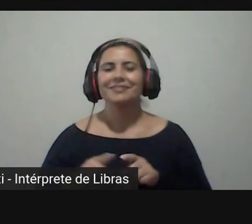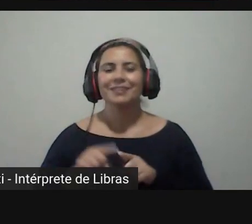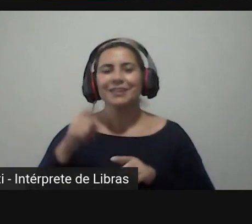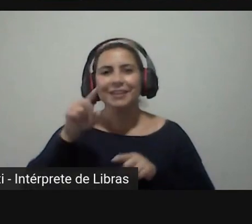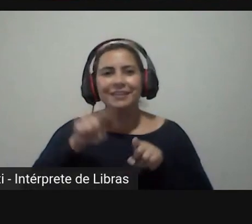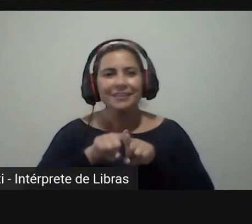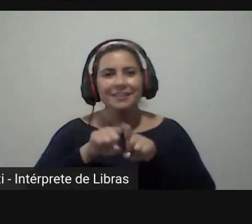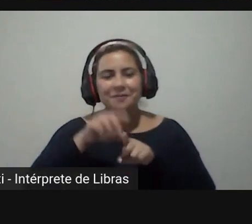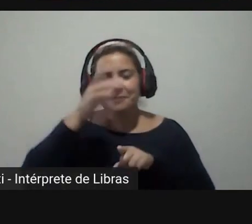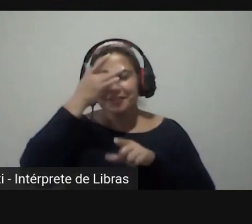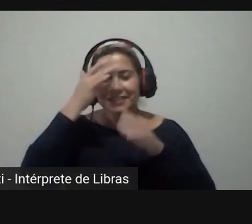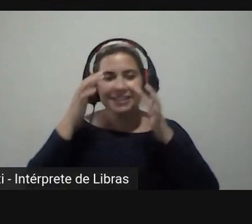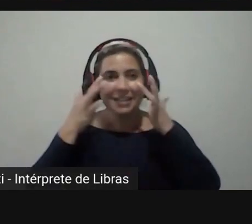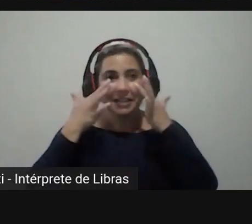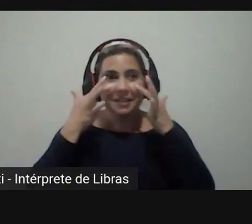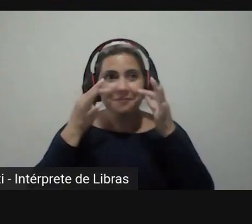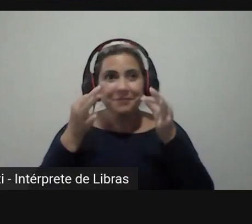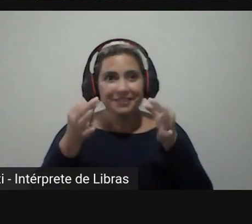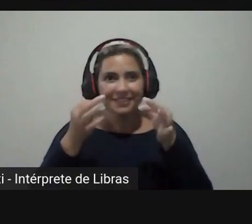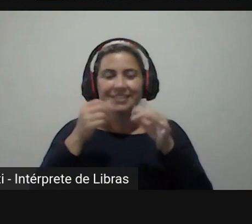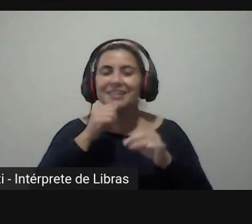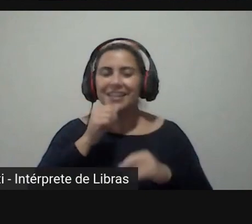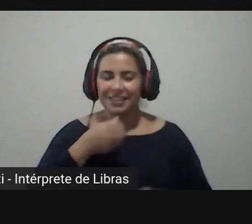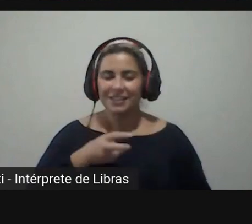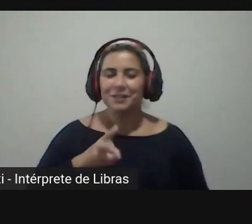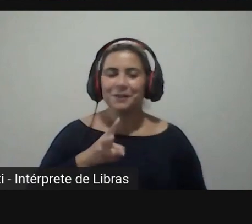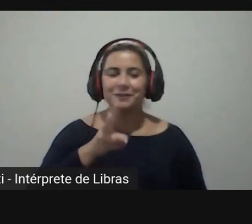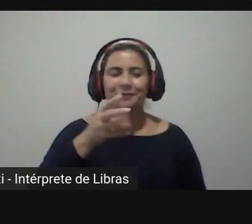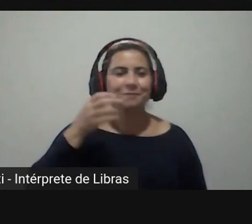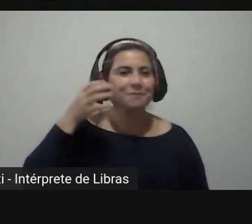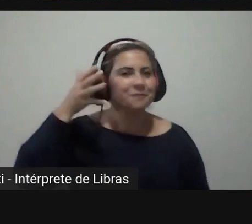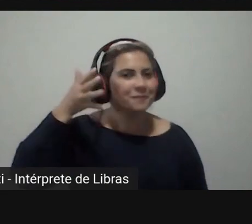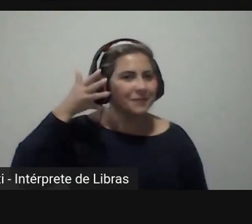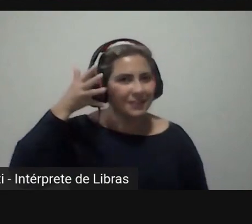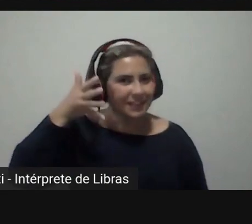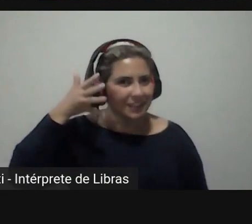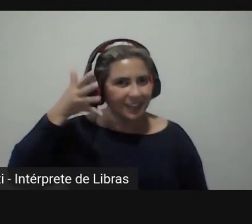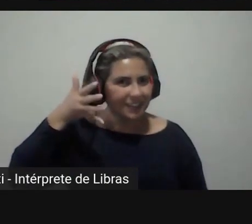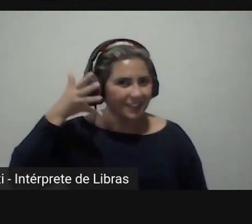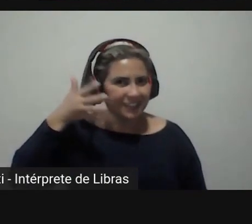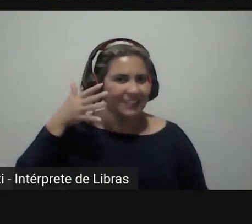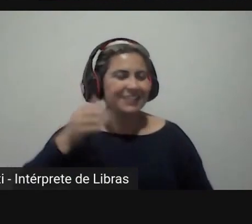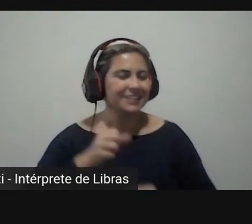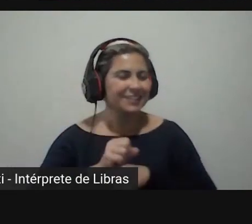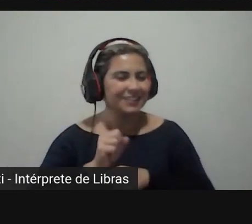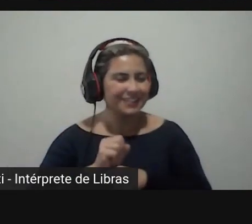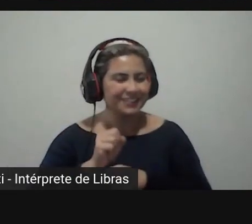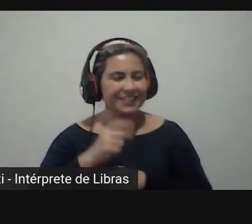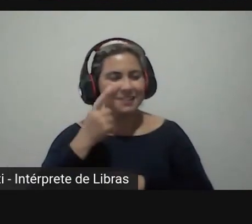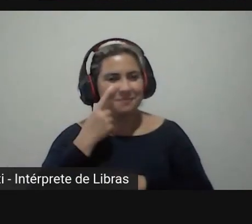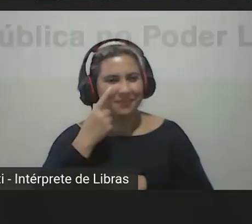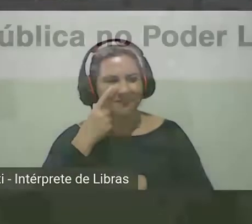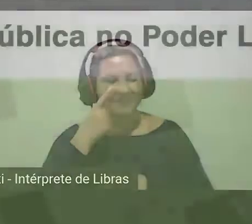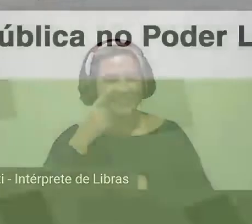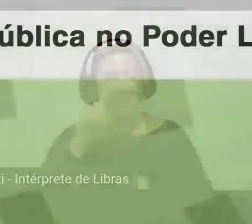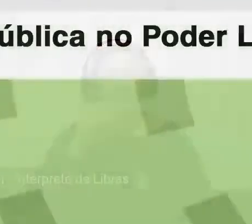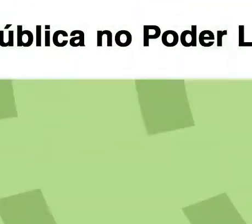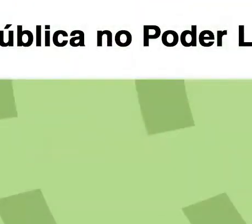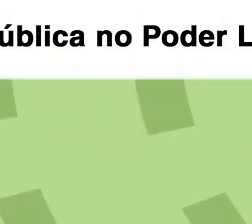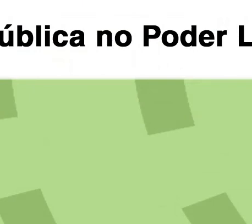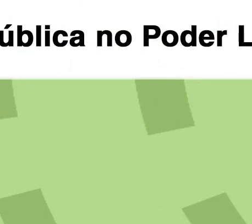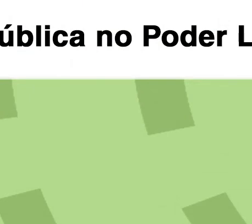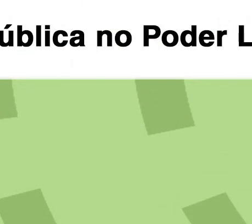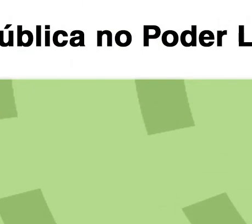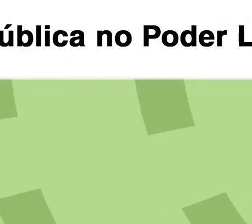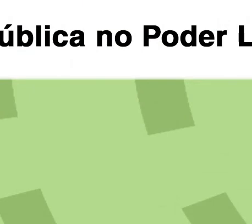assistindo daqui a pouquinho tem uma outra mesa de apresentações vale a pena conferir obrigado e até a próxima e